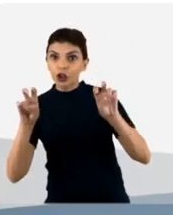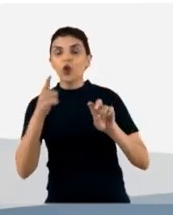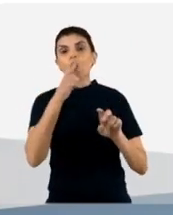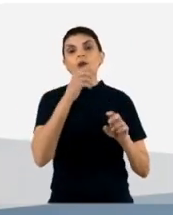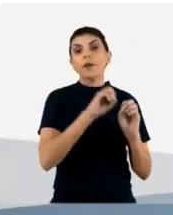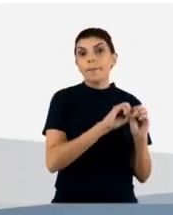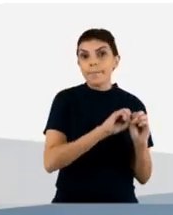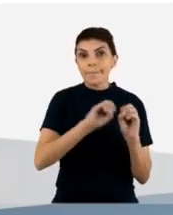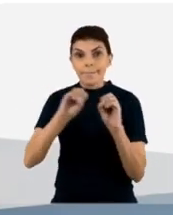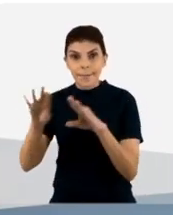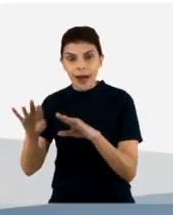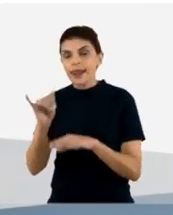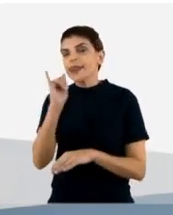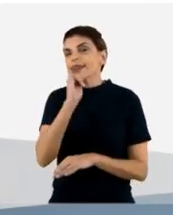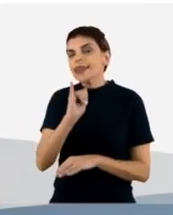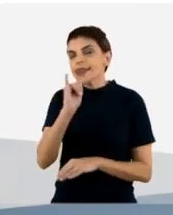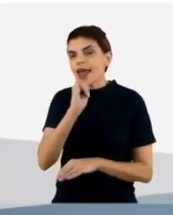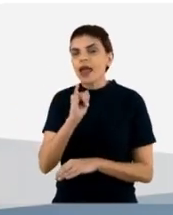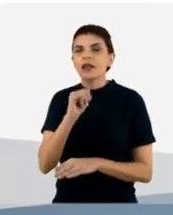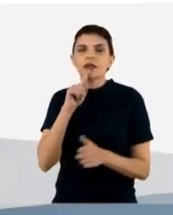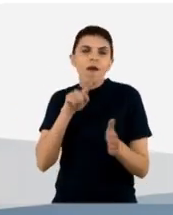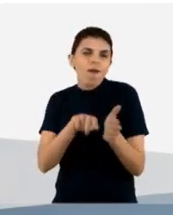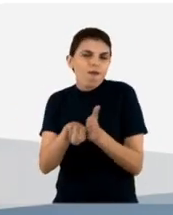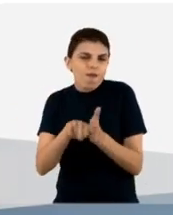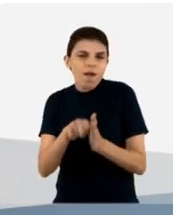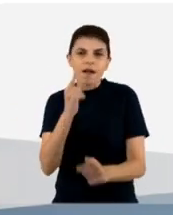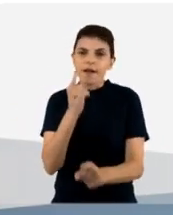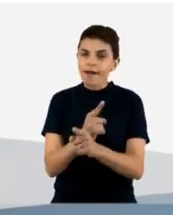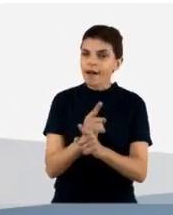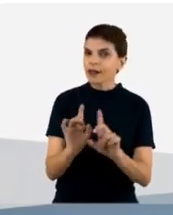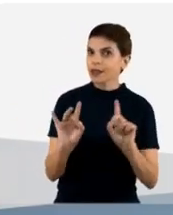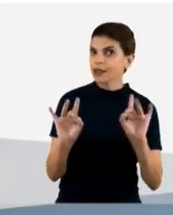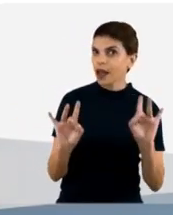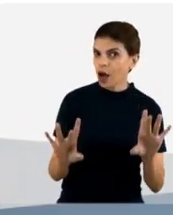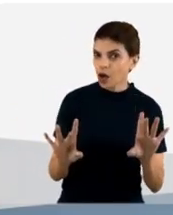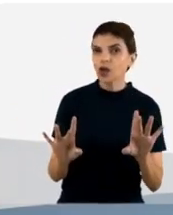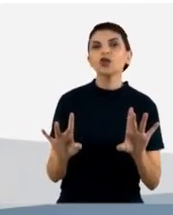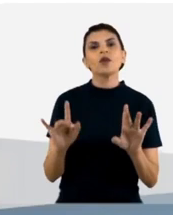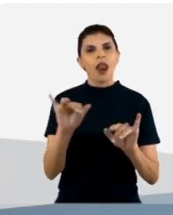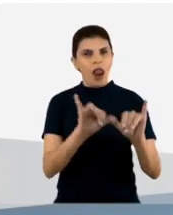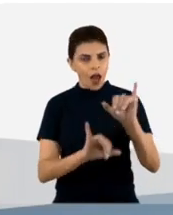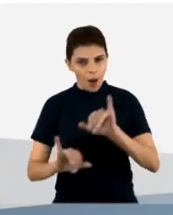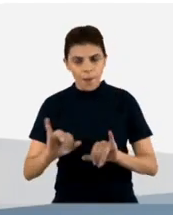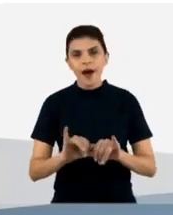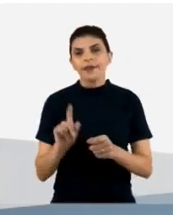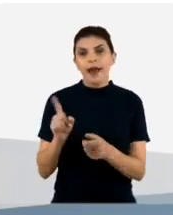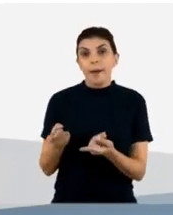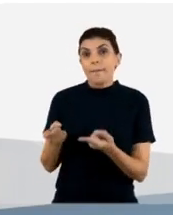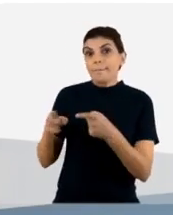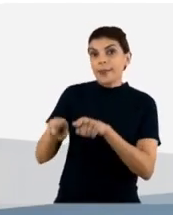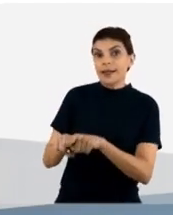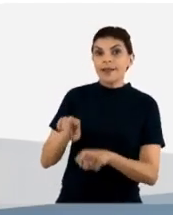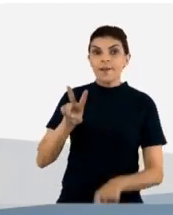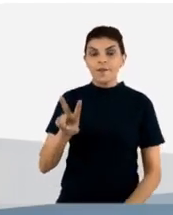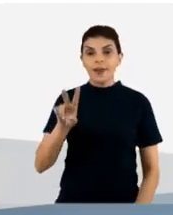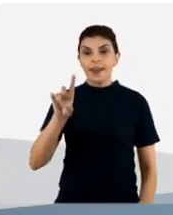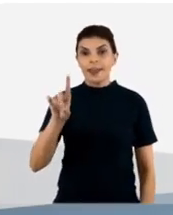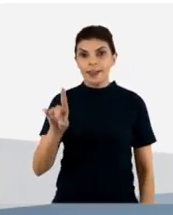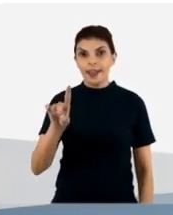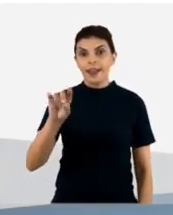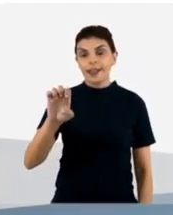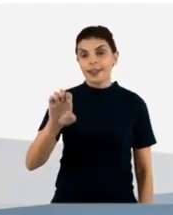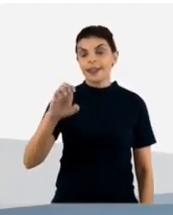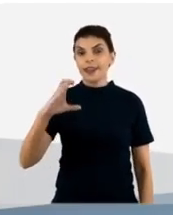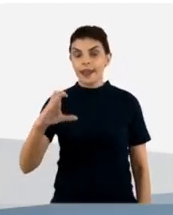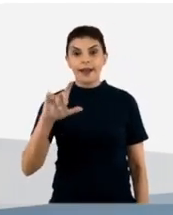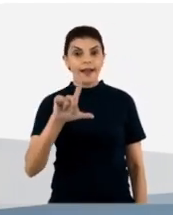anticorpos para utilização em testes de diagnóstico, no nosso laboratório parceiro lá da VDTEC, que é o LATED.